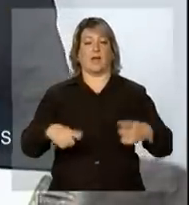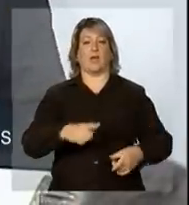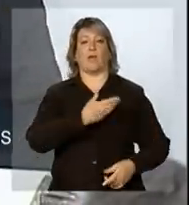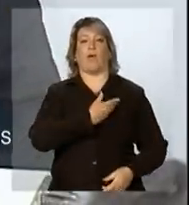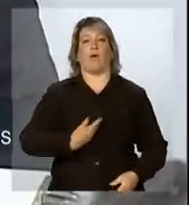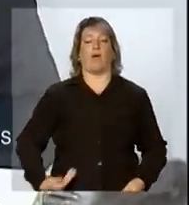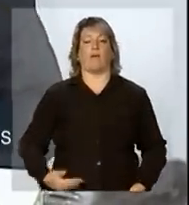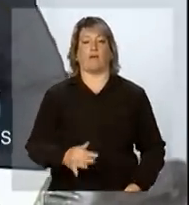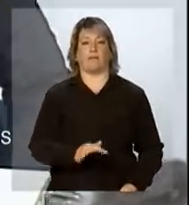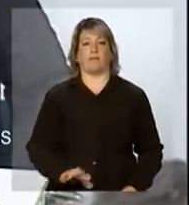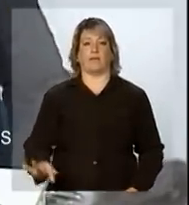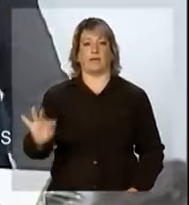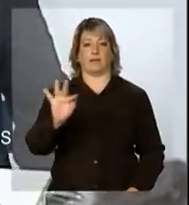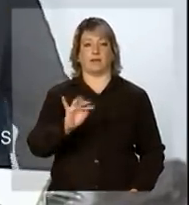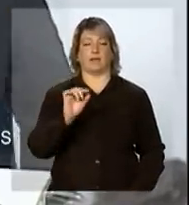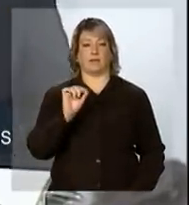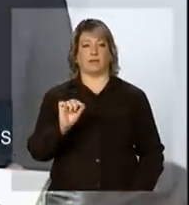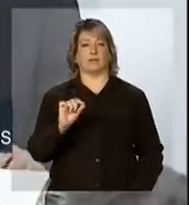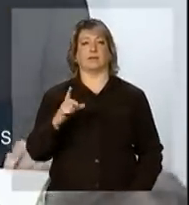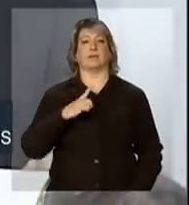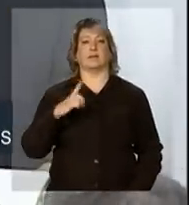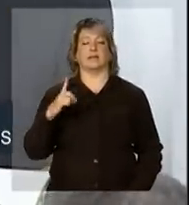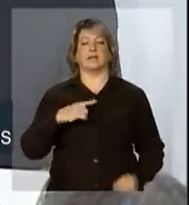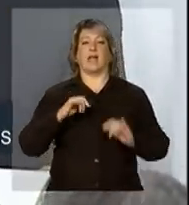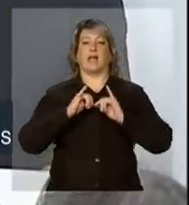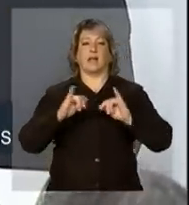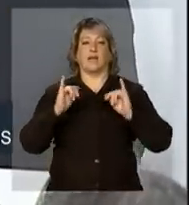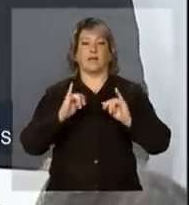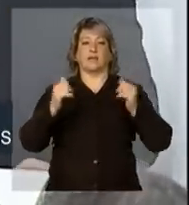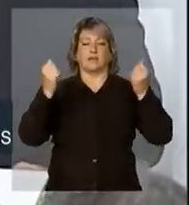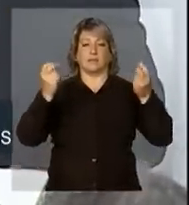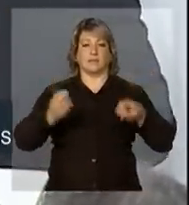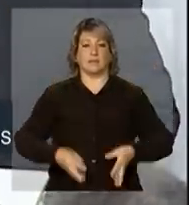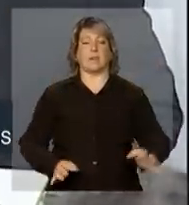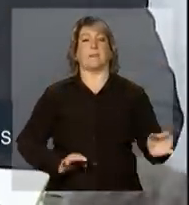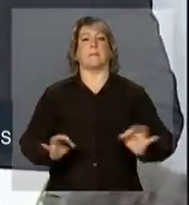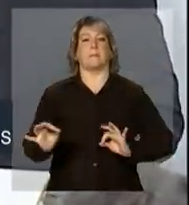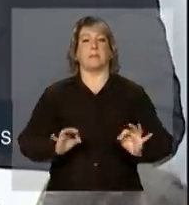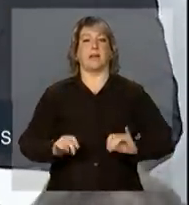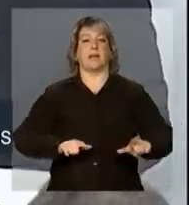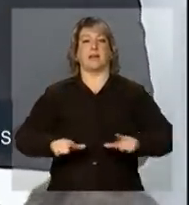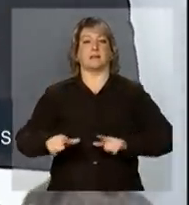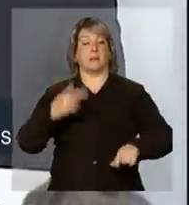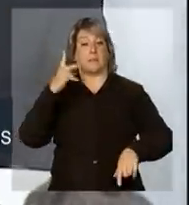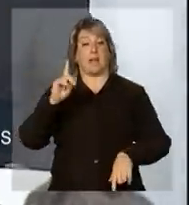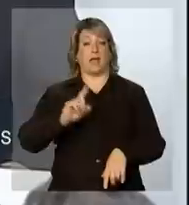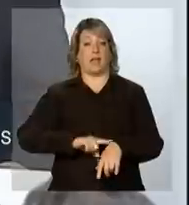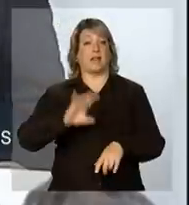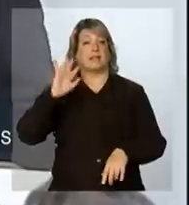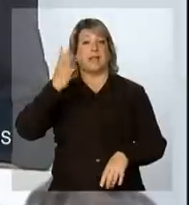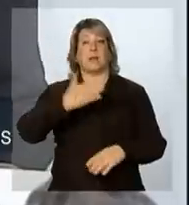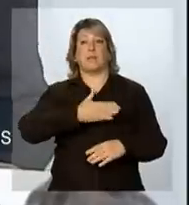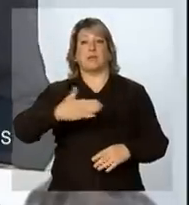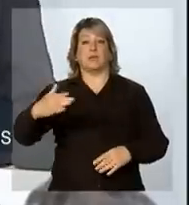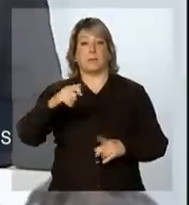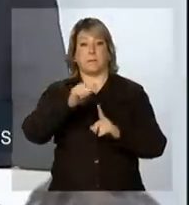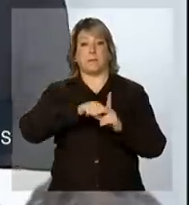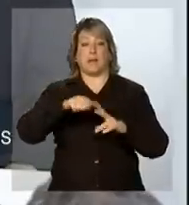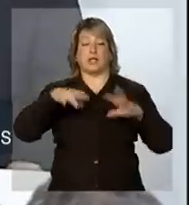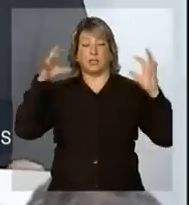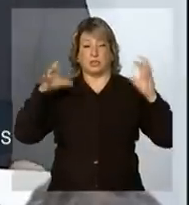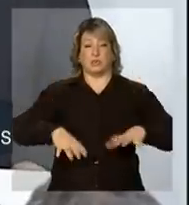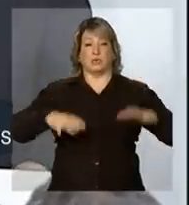federal vem anunciar o plano de ação para o período de chuvas que